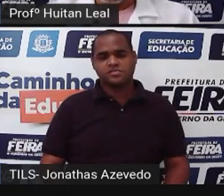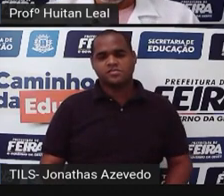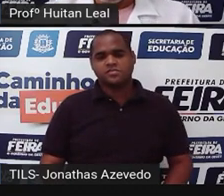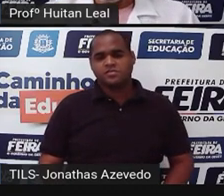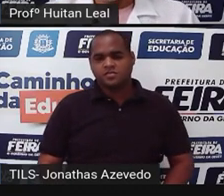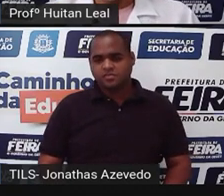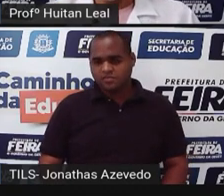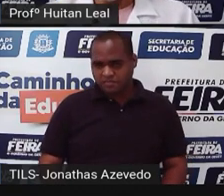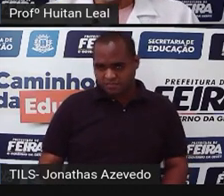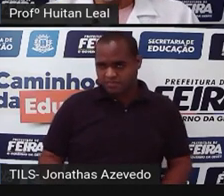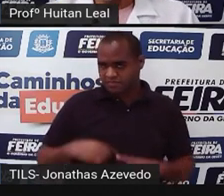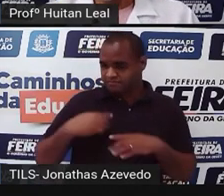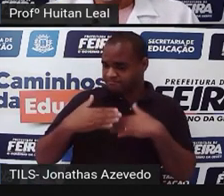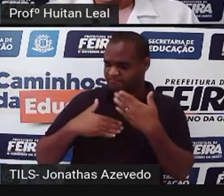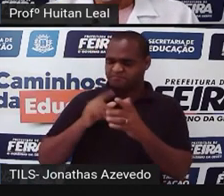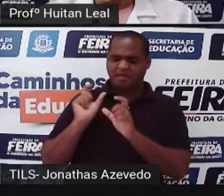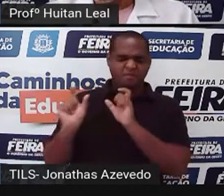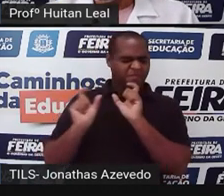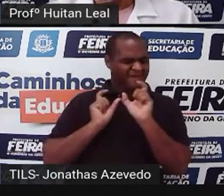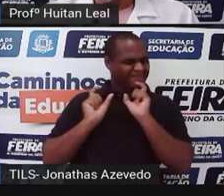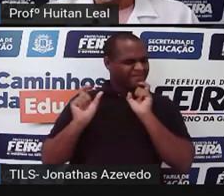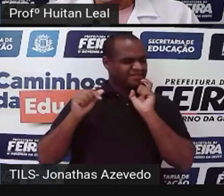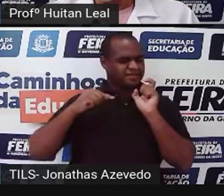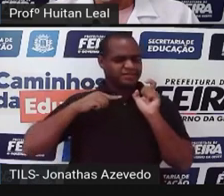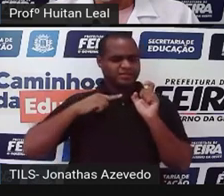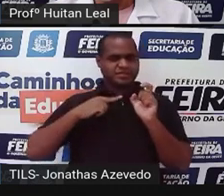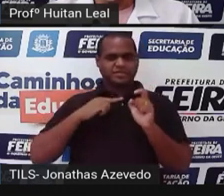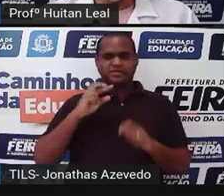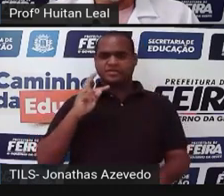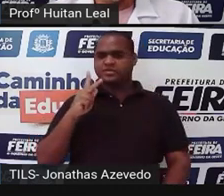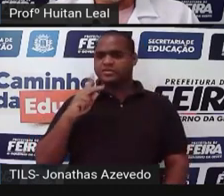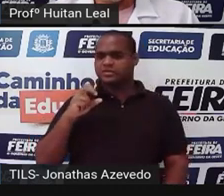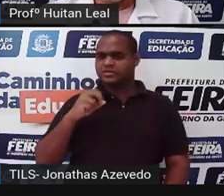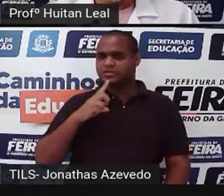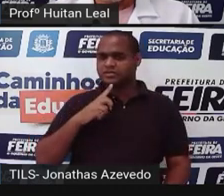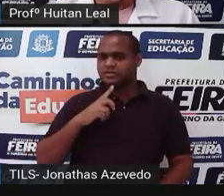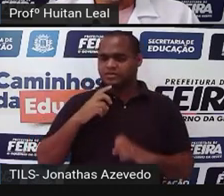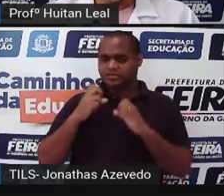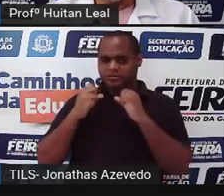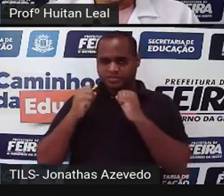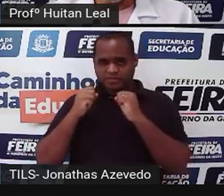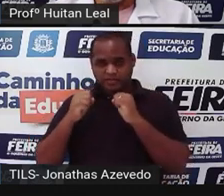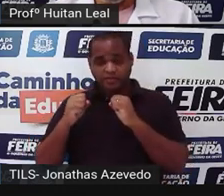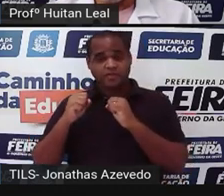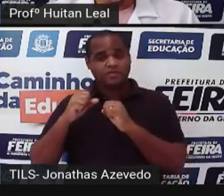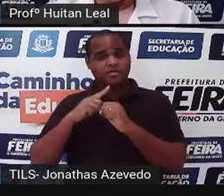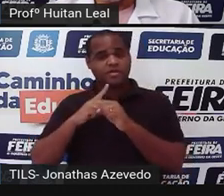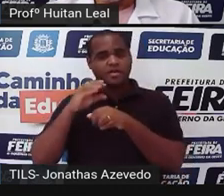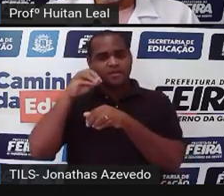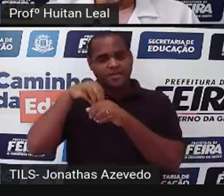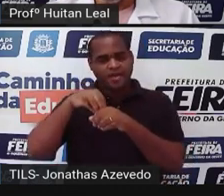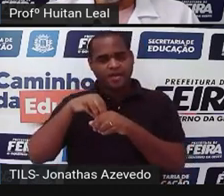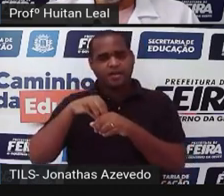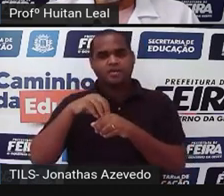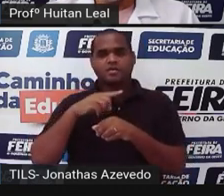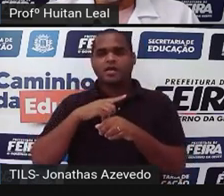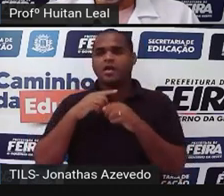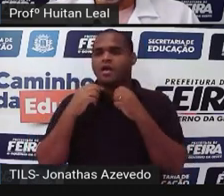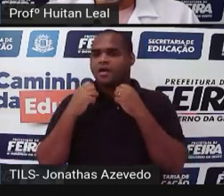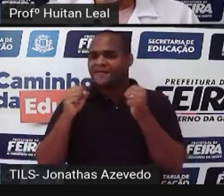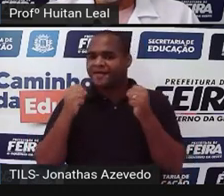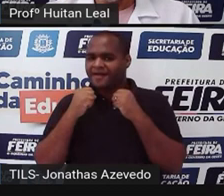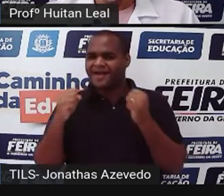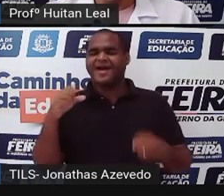com essas palavras, Ogul agarrou Hugo com força e o prendeu no armário. Socorro, abra